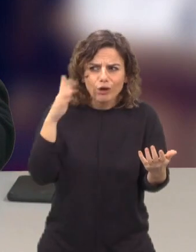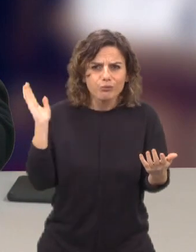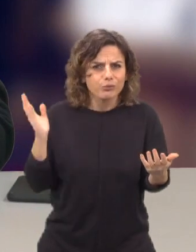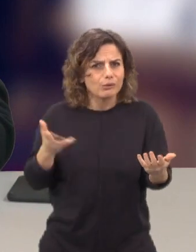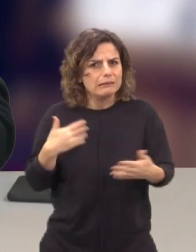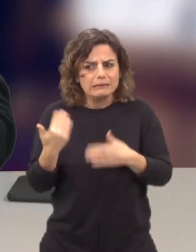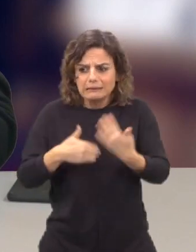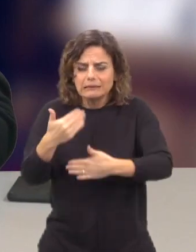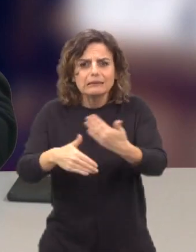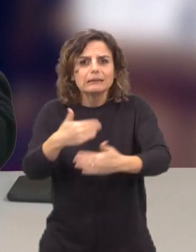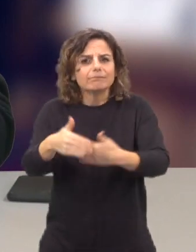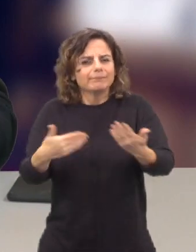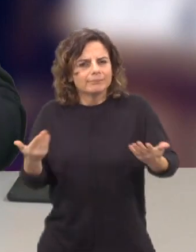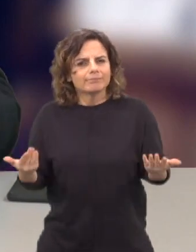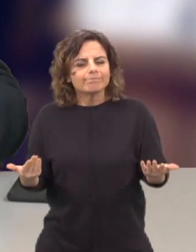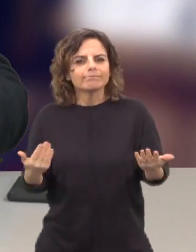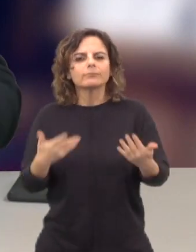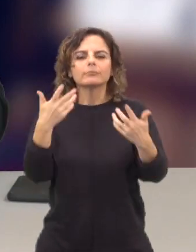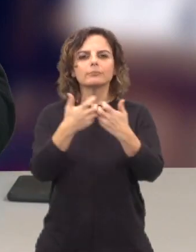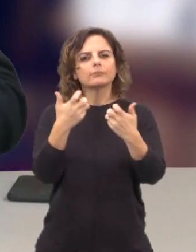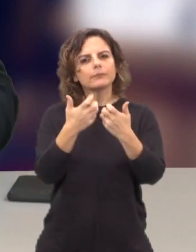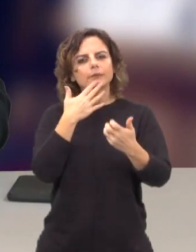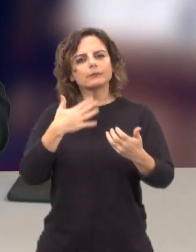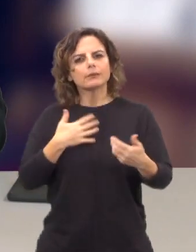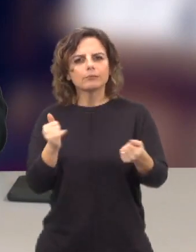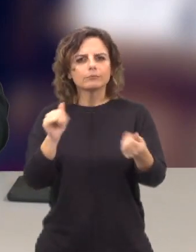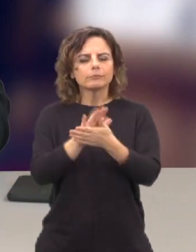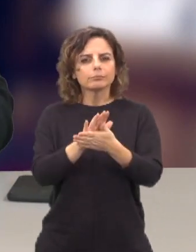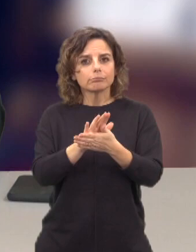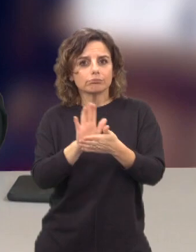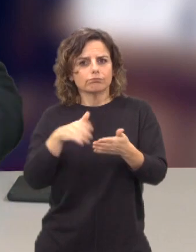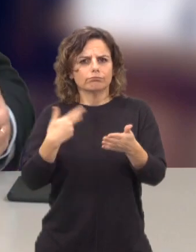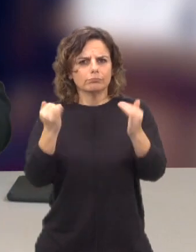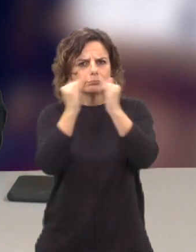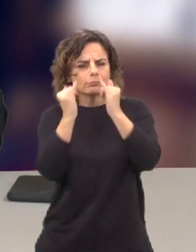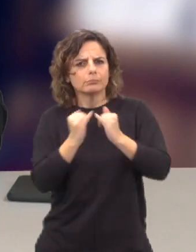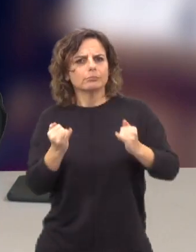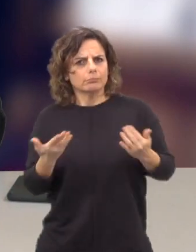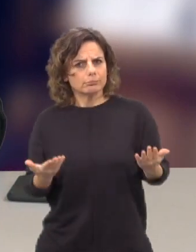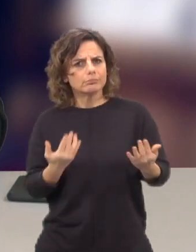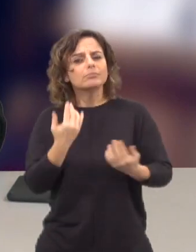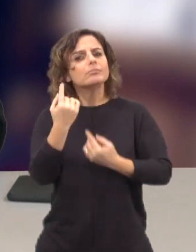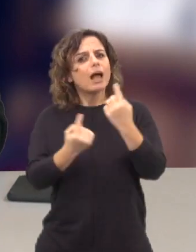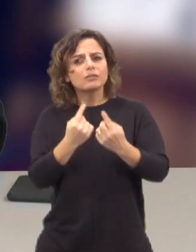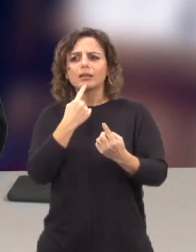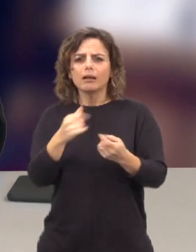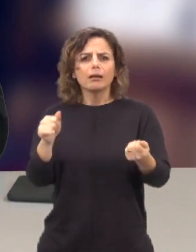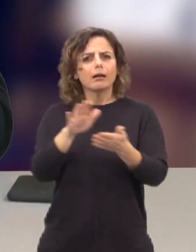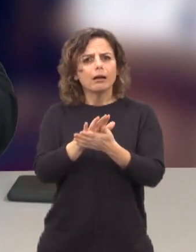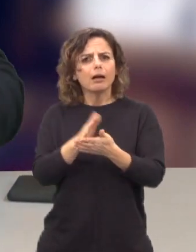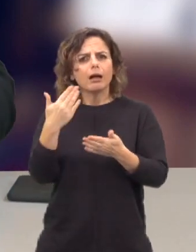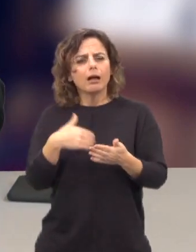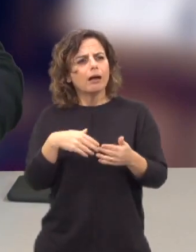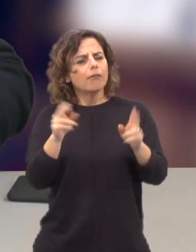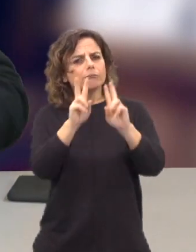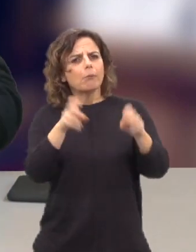de guerra, a guerra trouxe-nos, no fundo, noticiários muito internacionais, muito centrados, às vezes até com a acusação de que os jornais eram